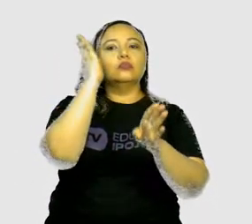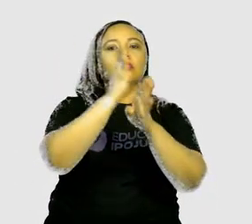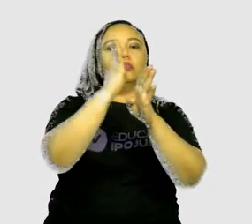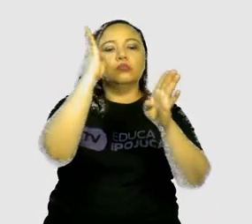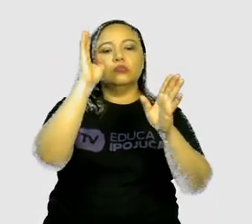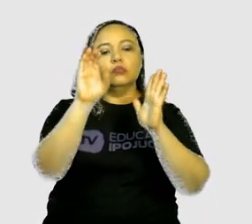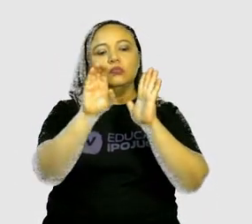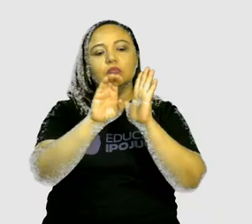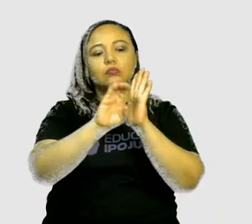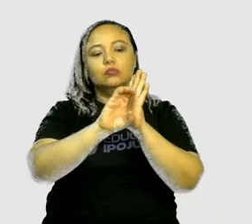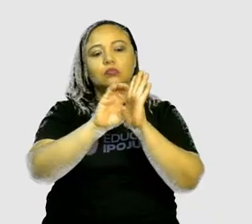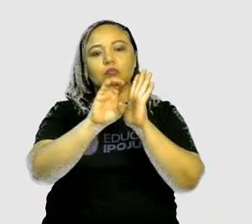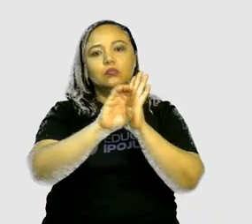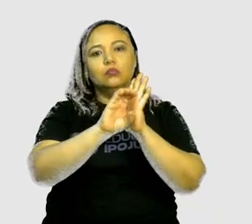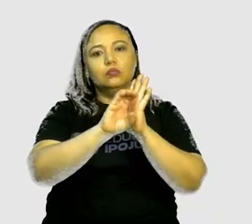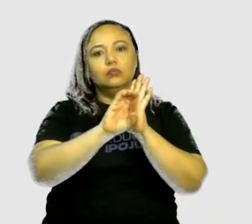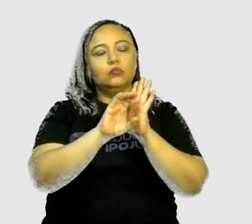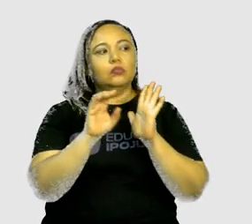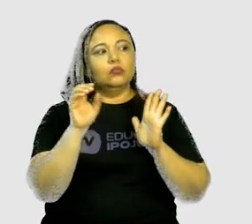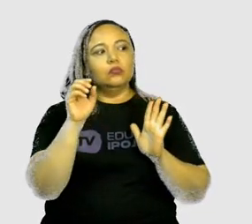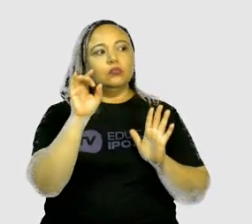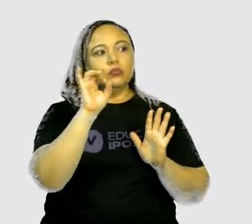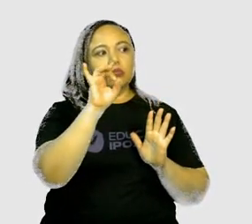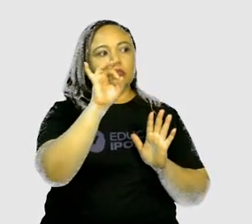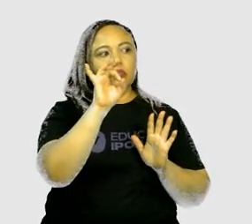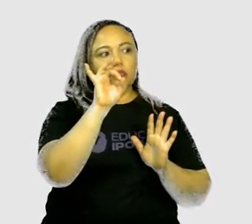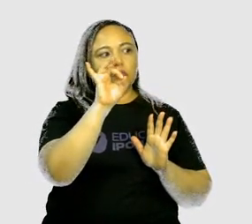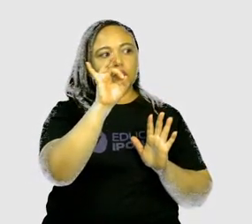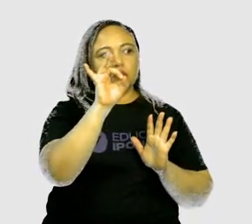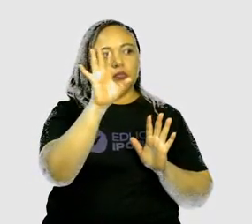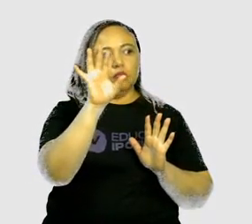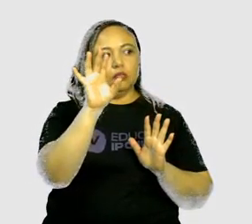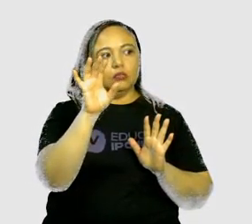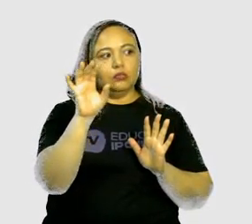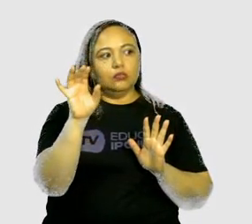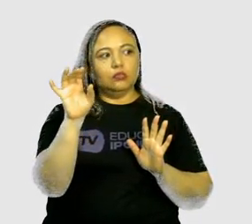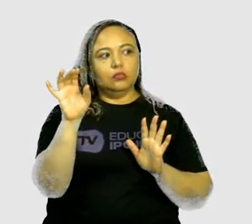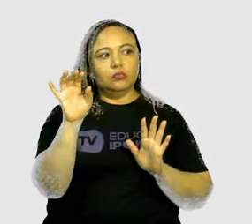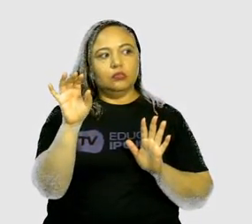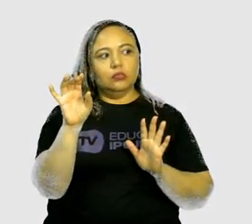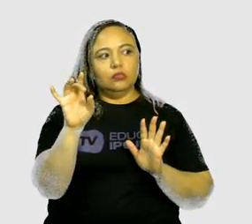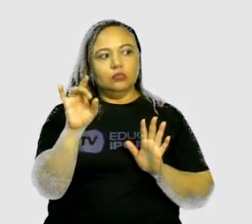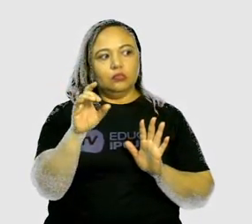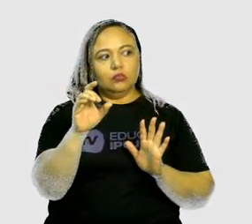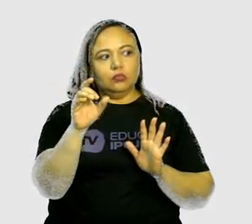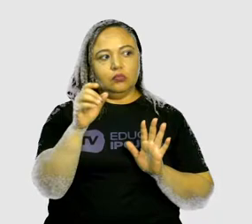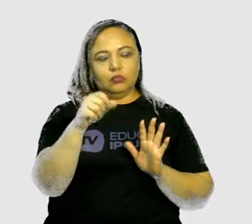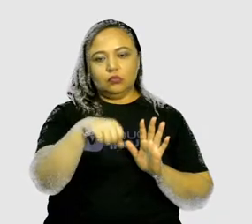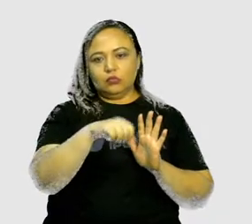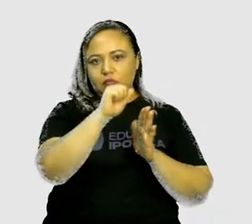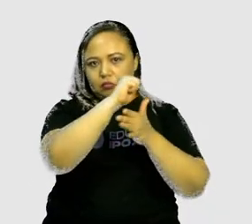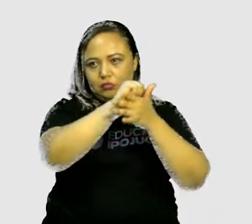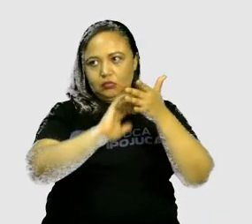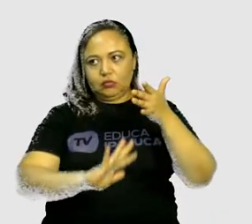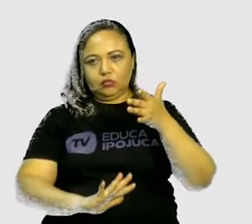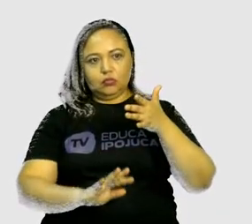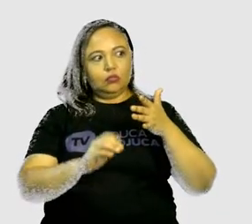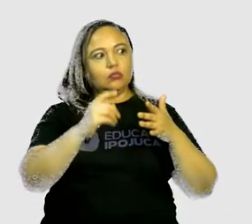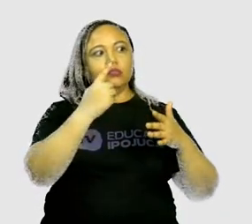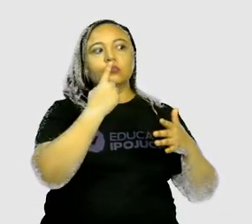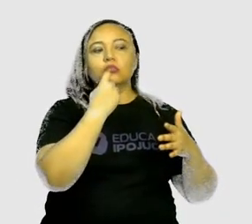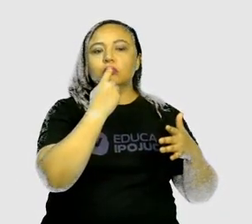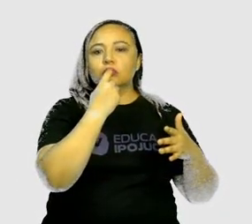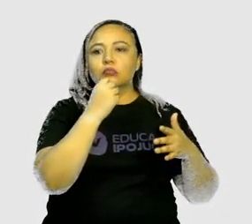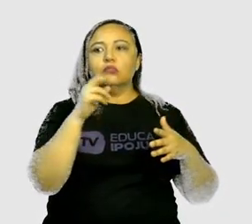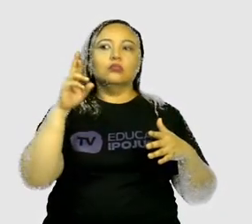código dessa atividade. Eu tenho um vermelho,